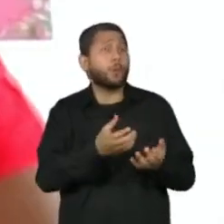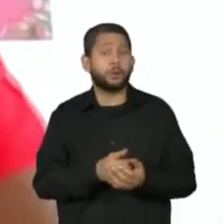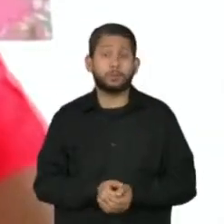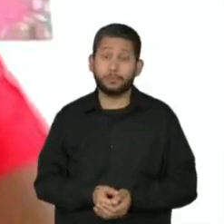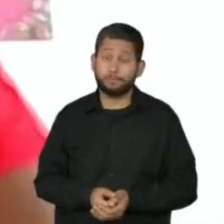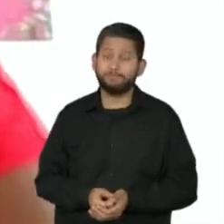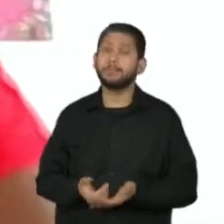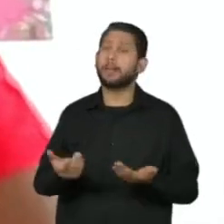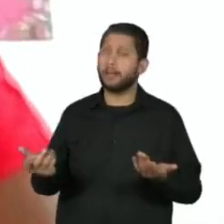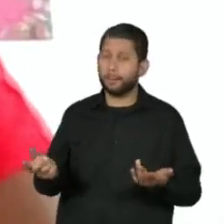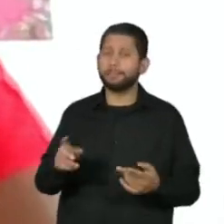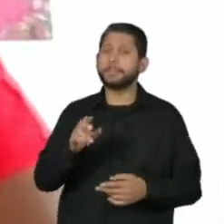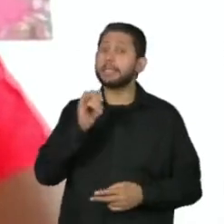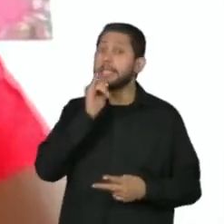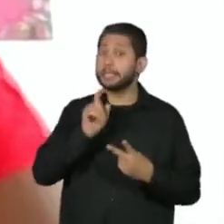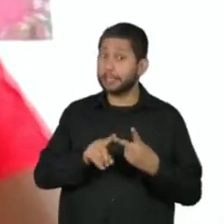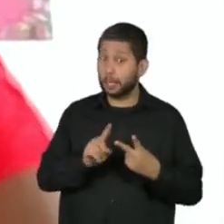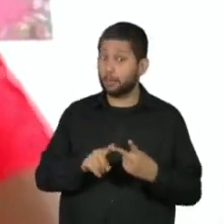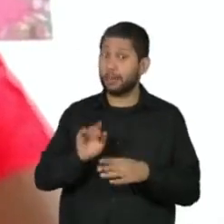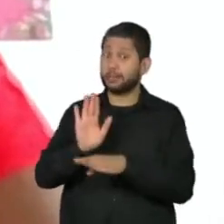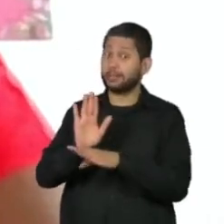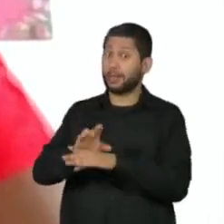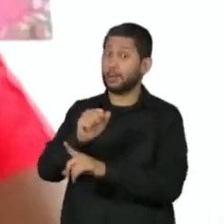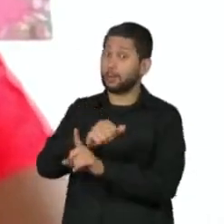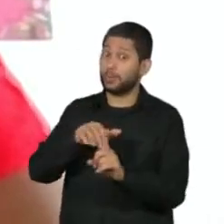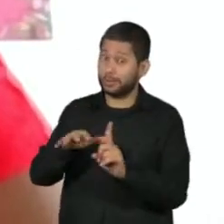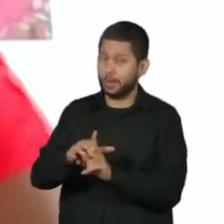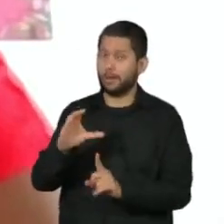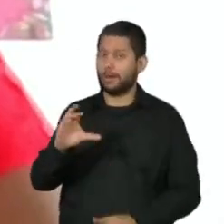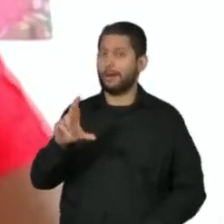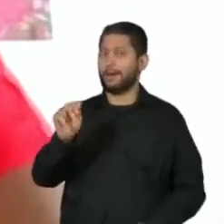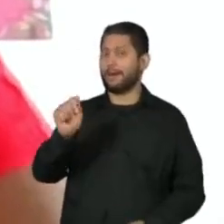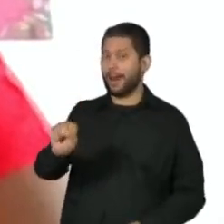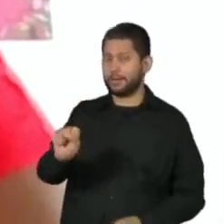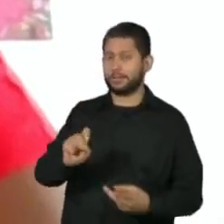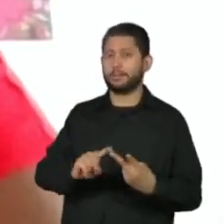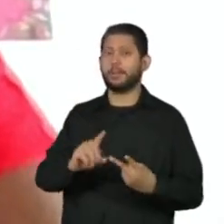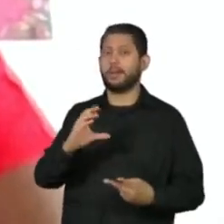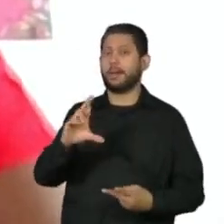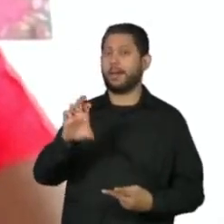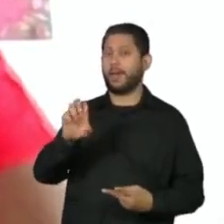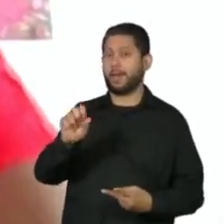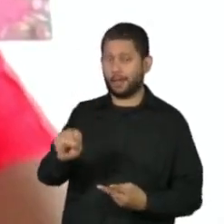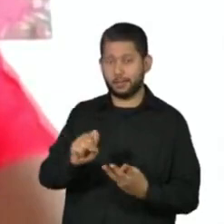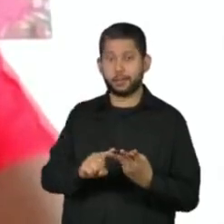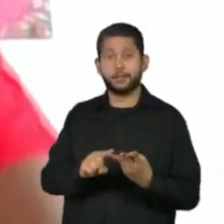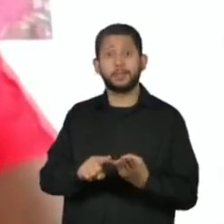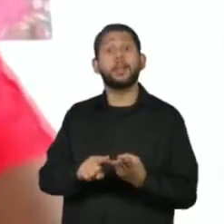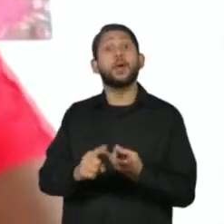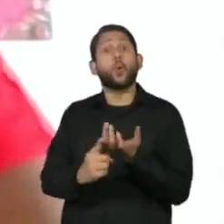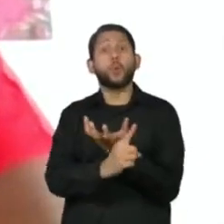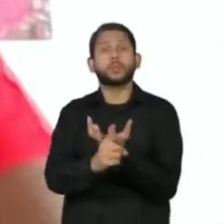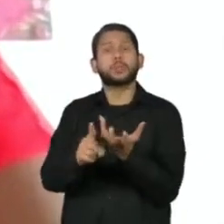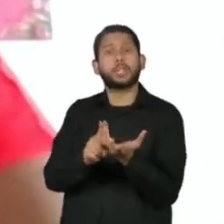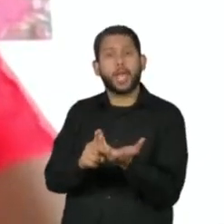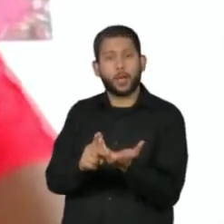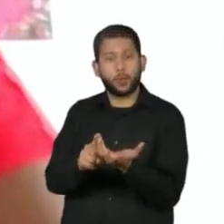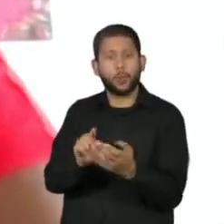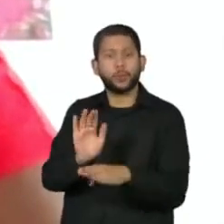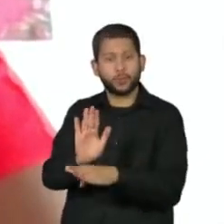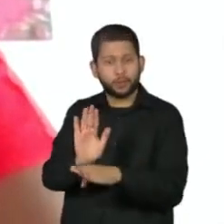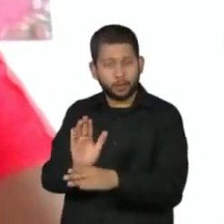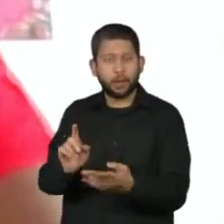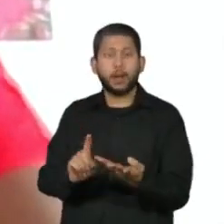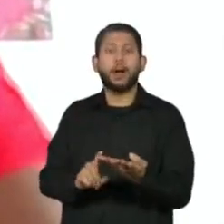da rede de proteção. Os equipamentos da assistência social, como o CRAS, o CRES, o Conselho Tutelar, o próprio Ministério Público, a